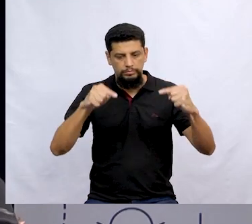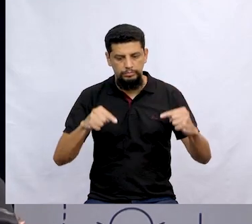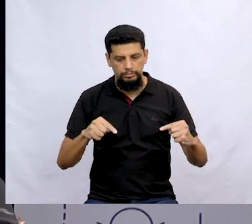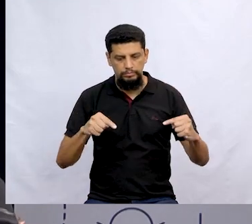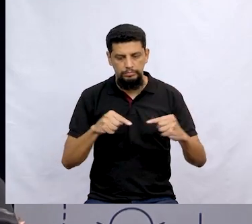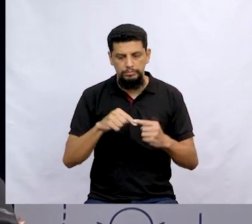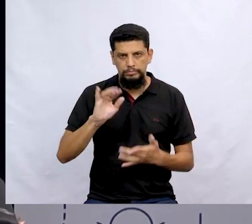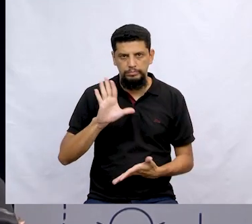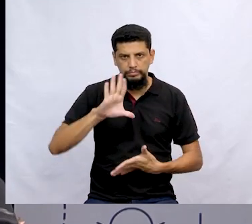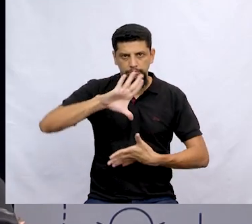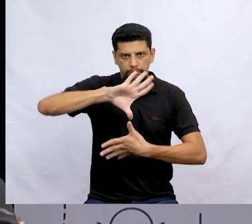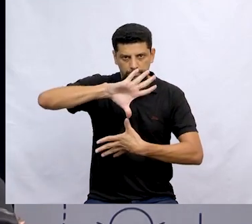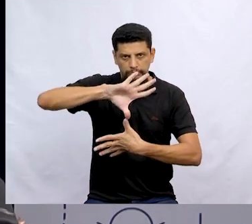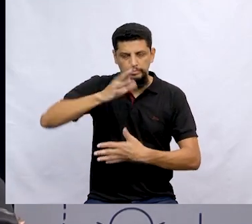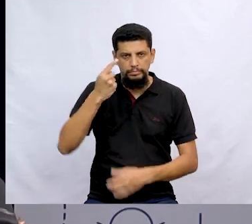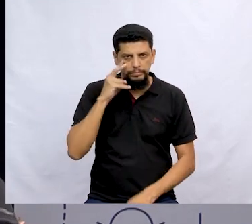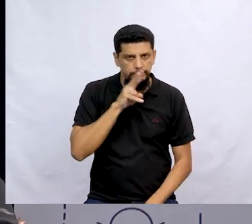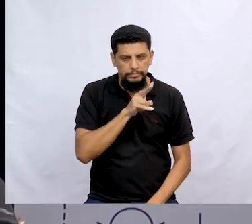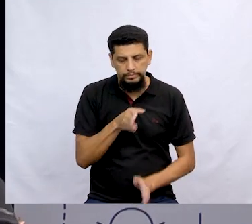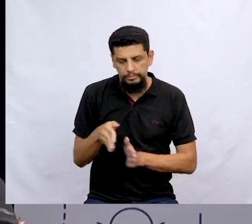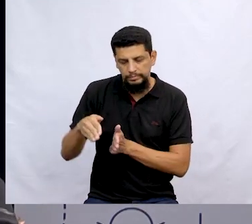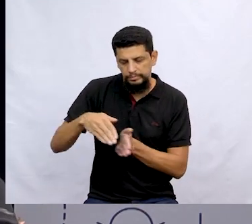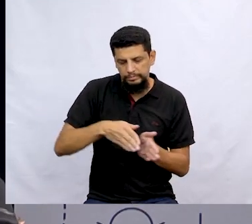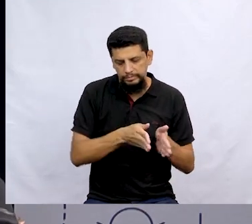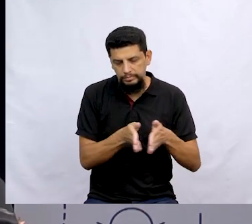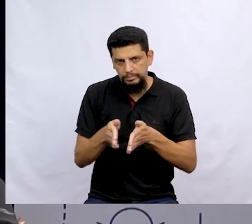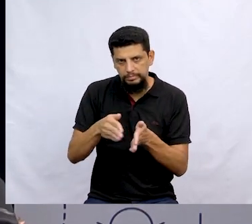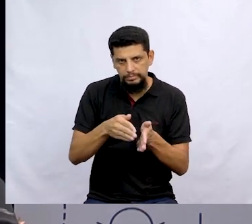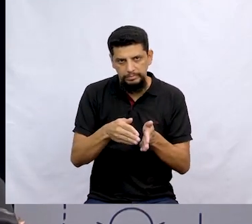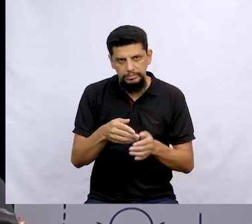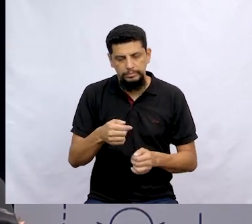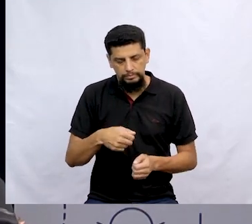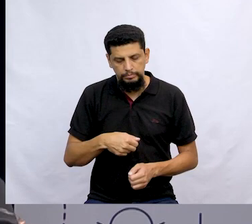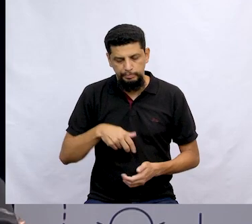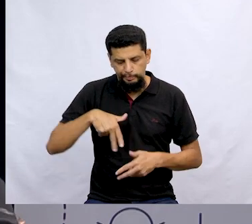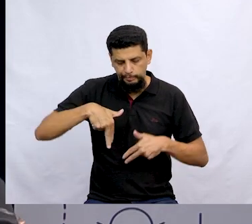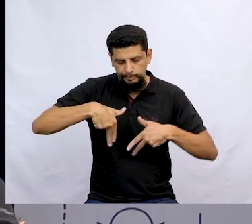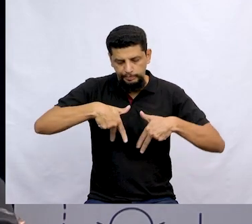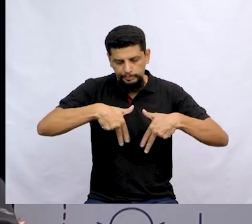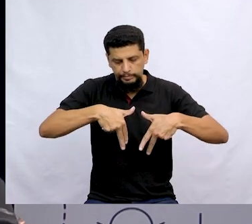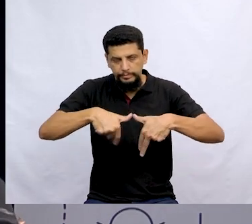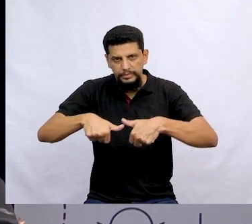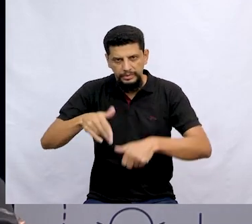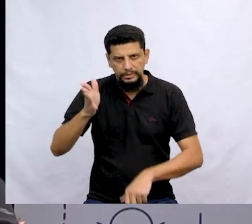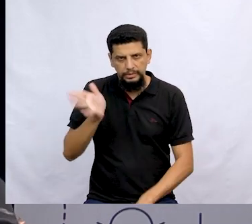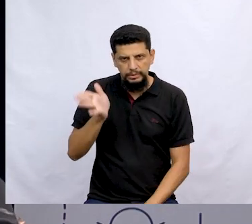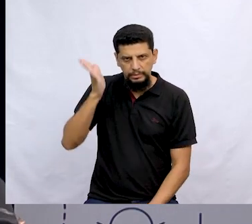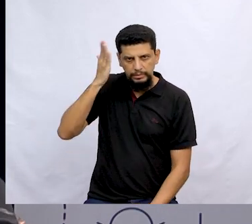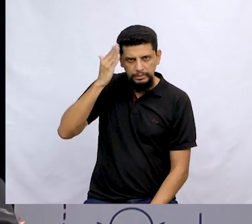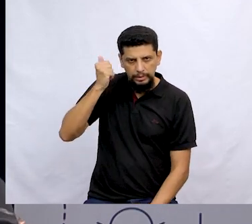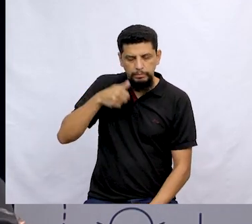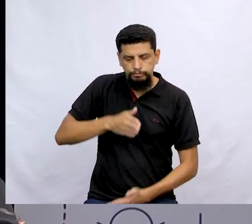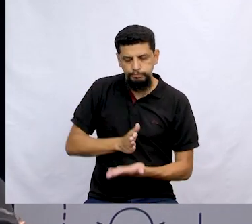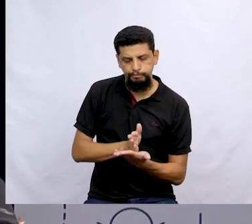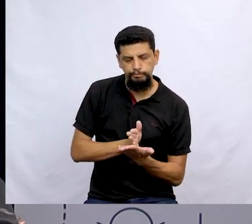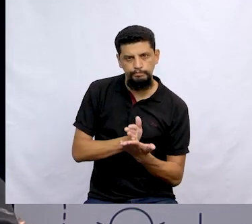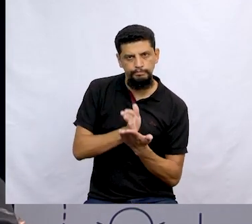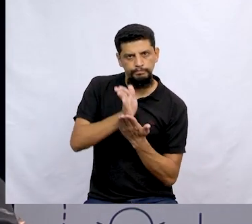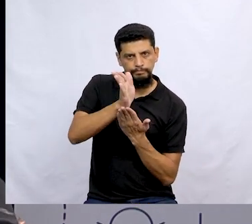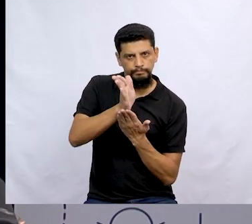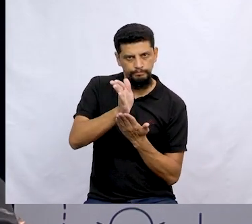então, já que a gente já viu ali o caminho, né? Que nós vamos percorrer. Já estamos sabendo a direção.